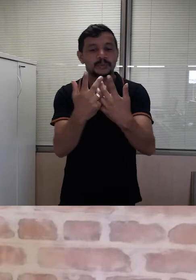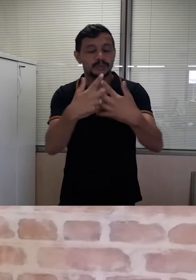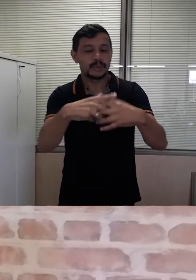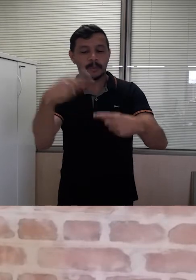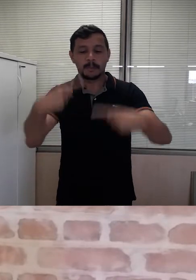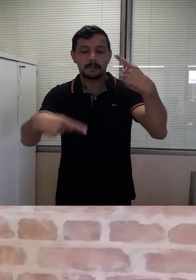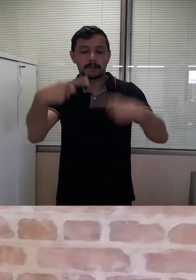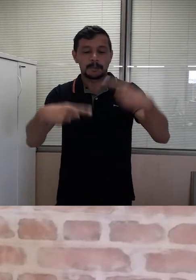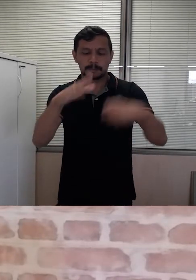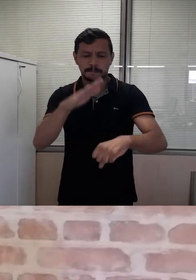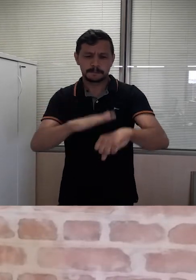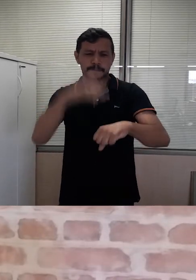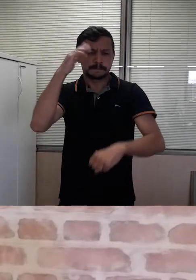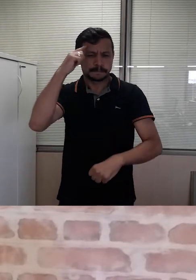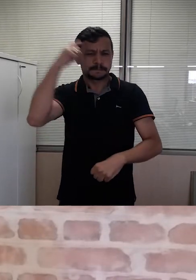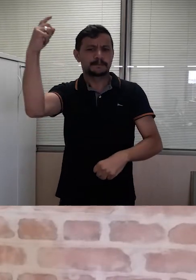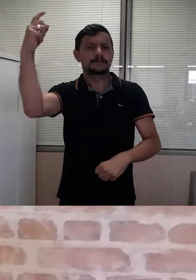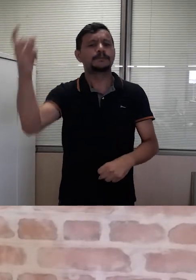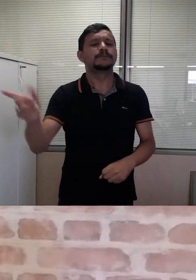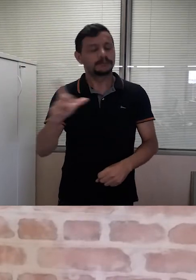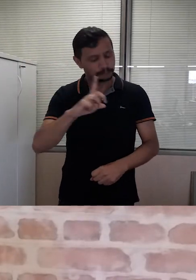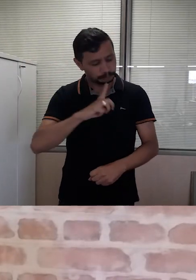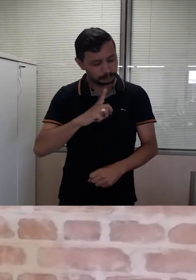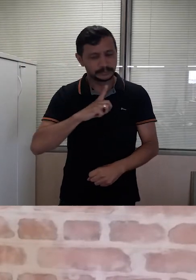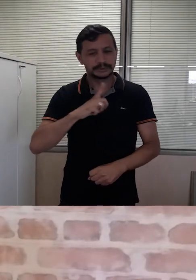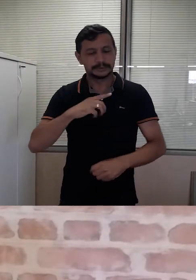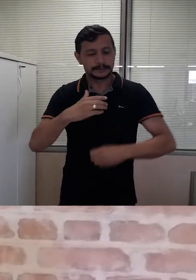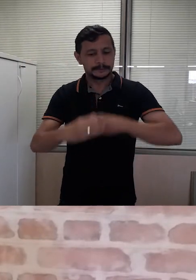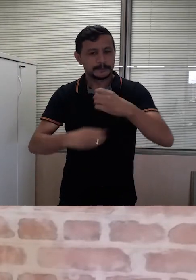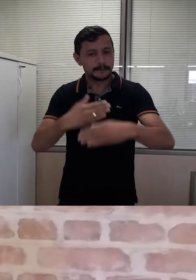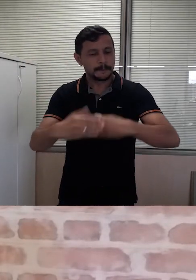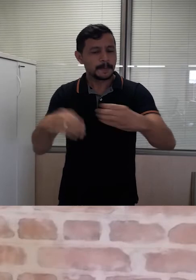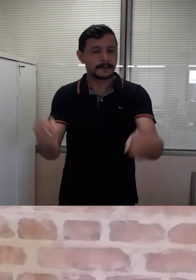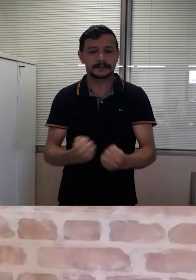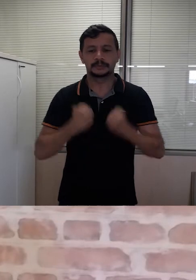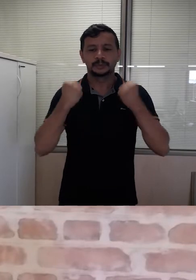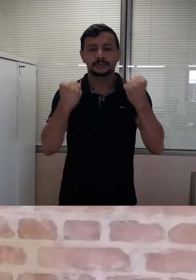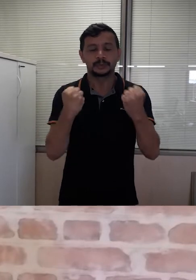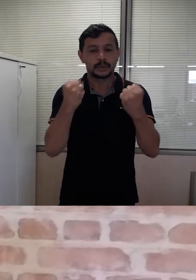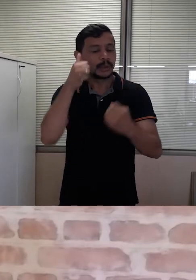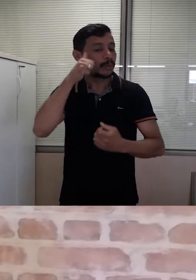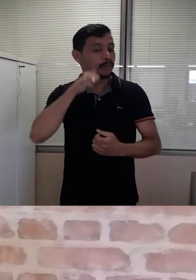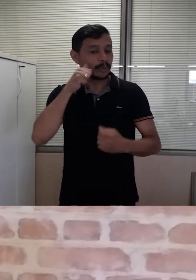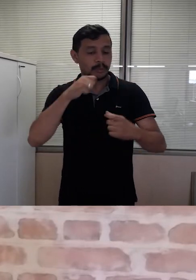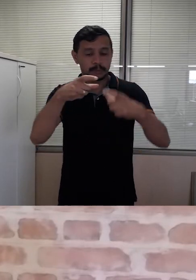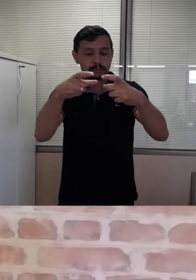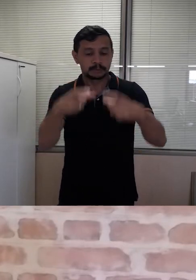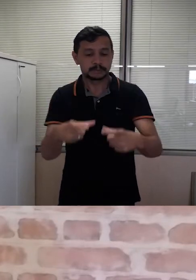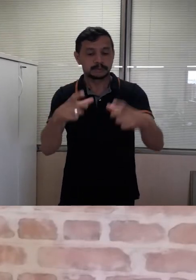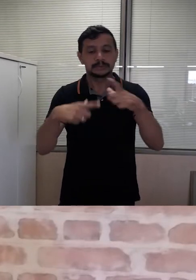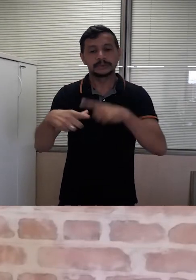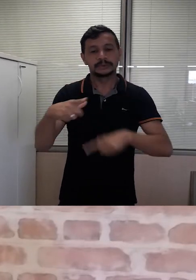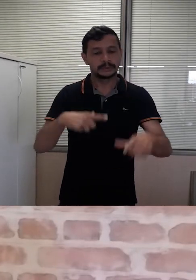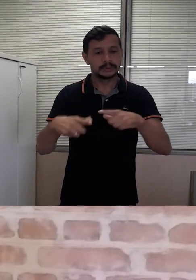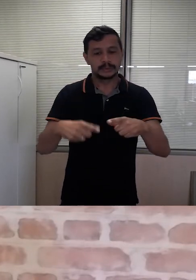bate-papo de alto nível e tratou de ações que visam fortalecer a presença das mulheres no